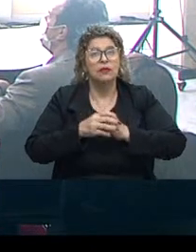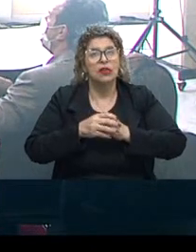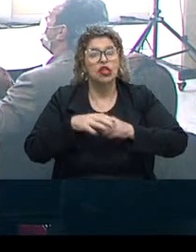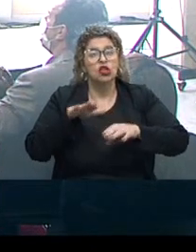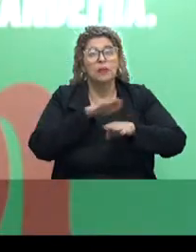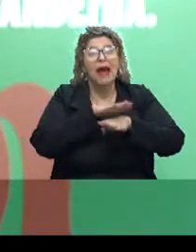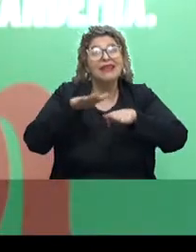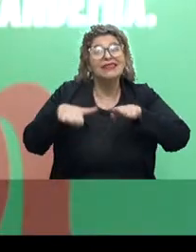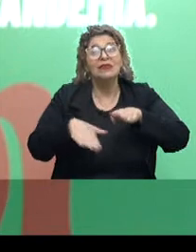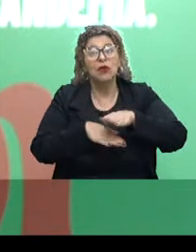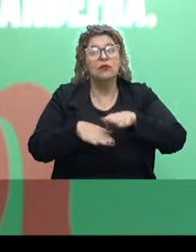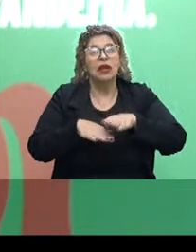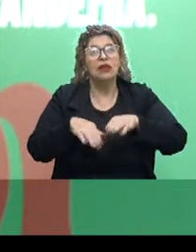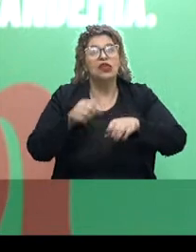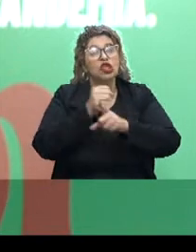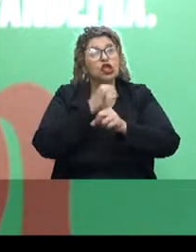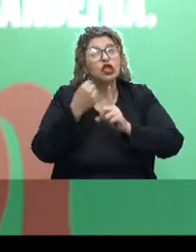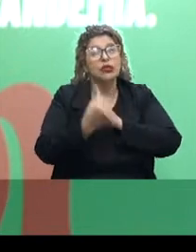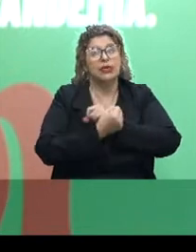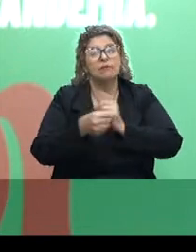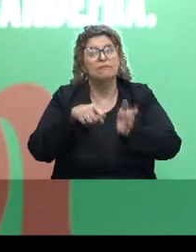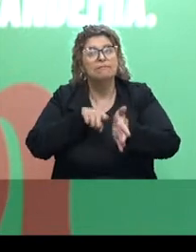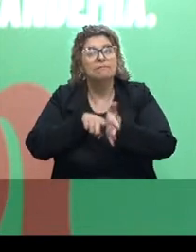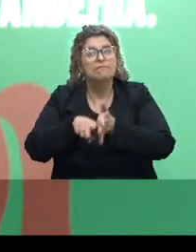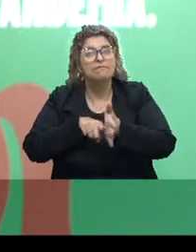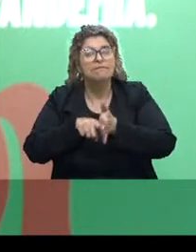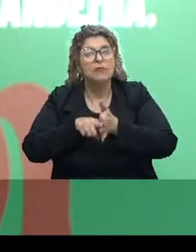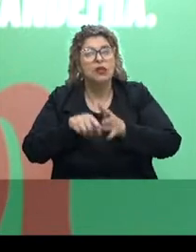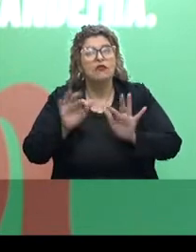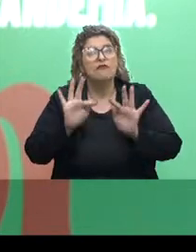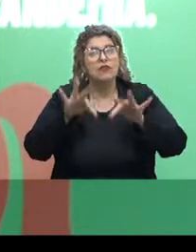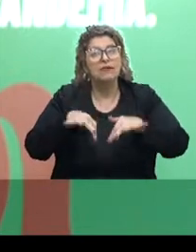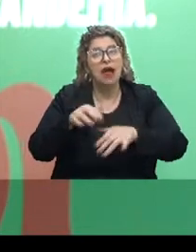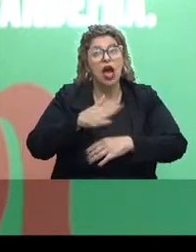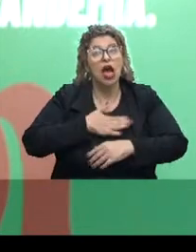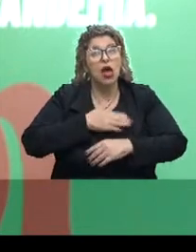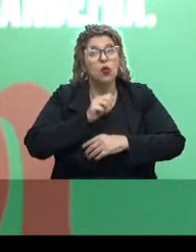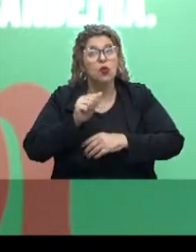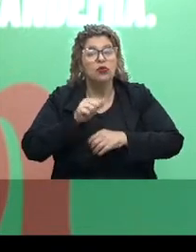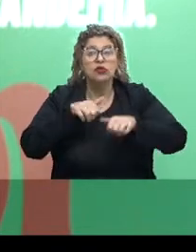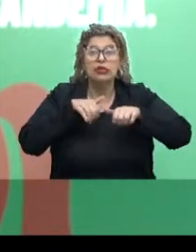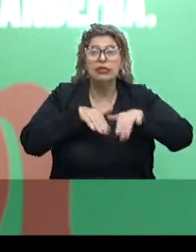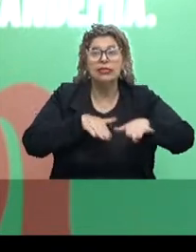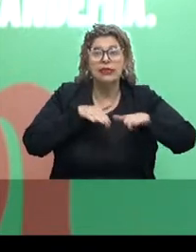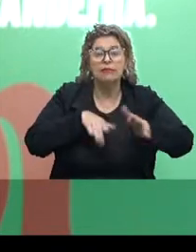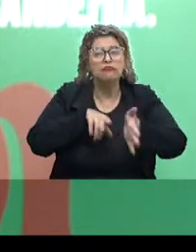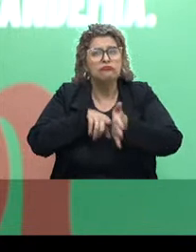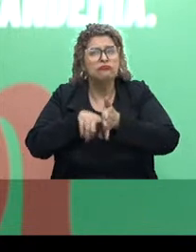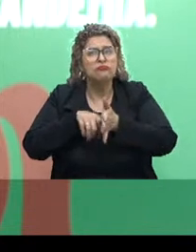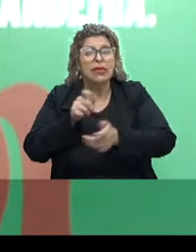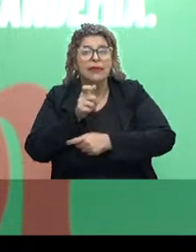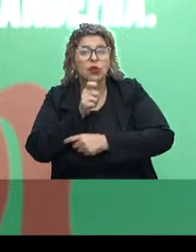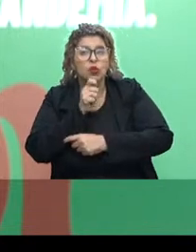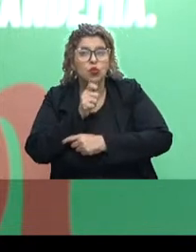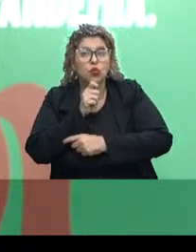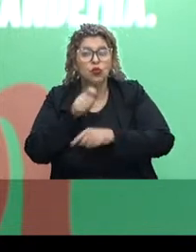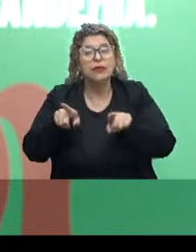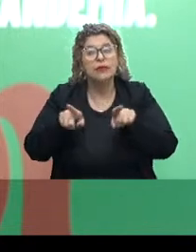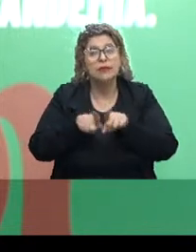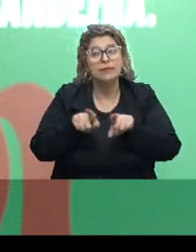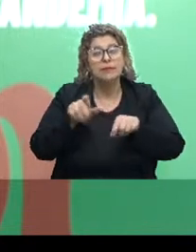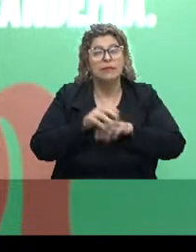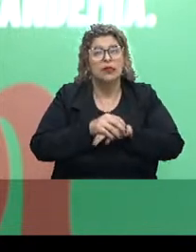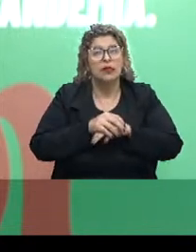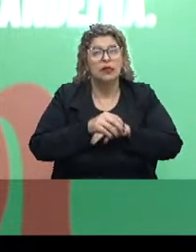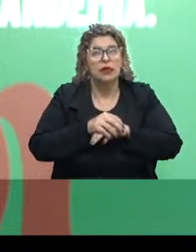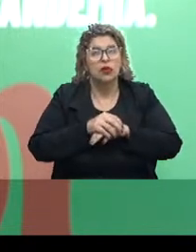desigualdade social. A pesquisa foi feita, então, entre o final do mês de agosto e comecinho de setembro. As entrevistas levaram em consideração